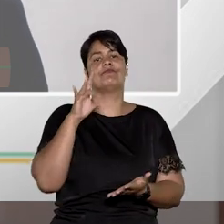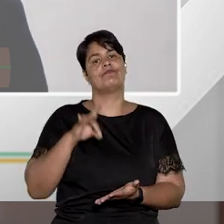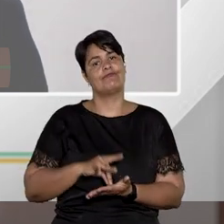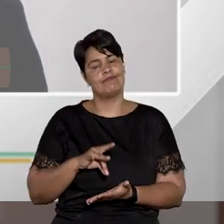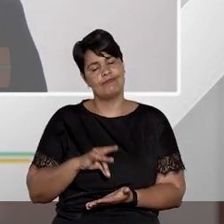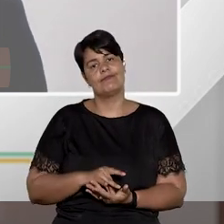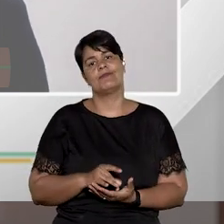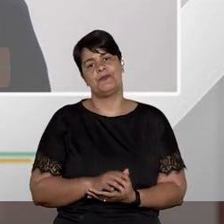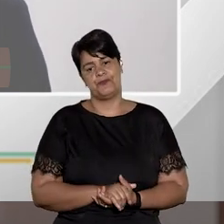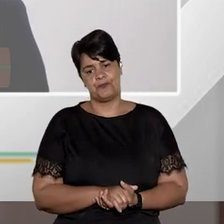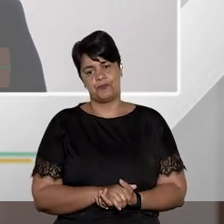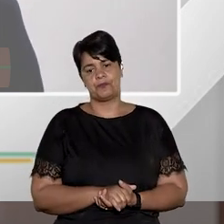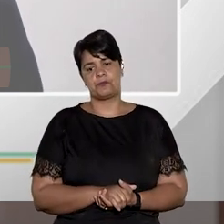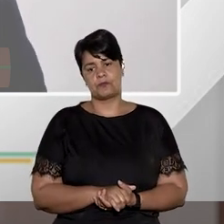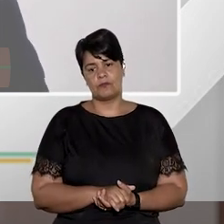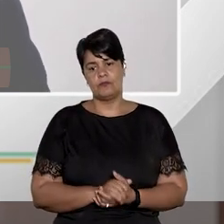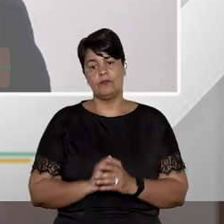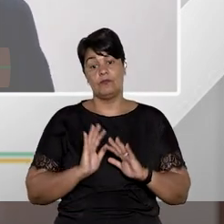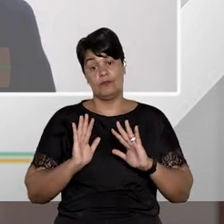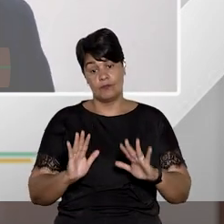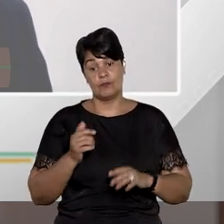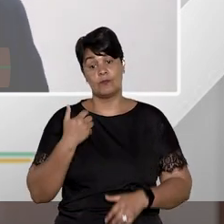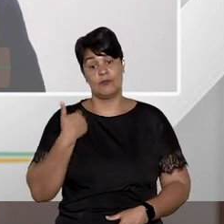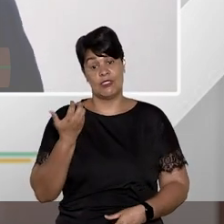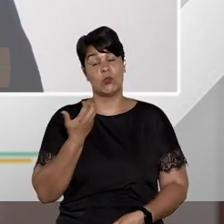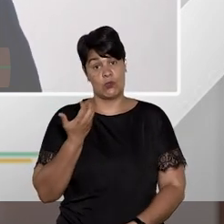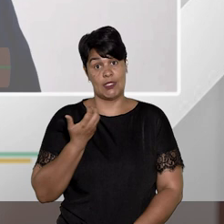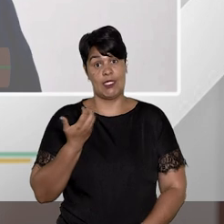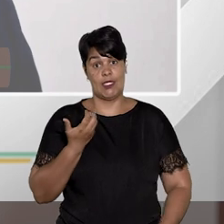habeas corpus eu quero ser